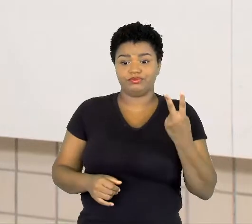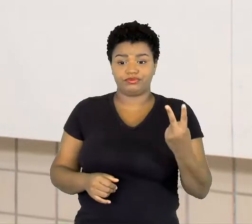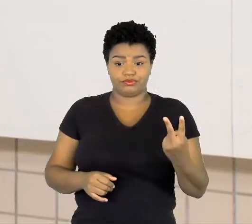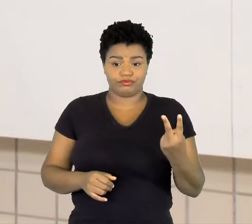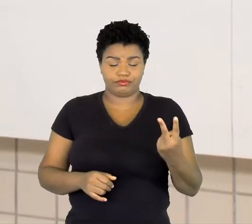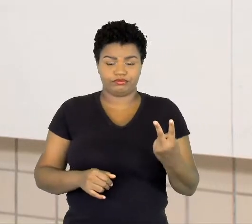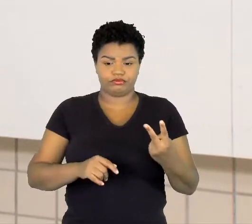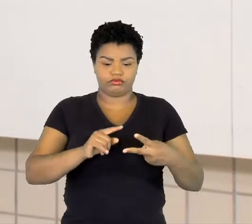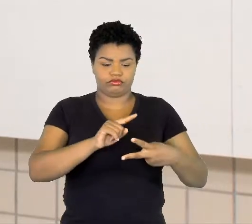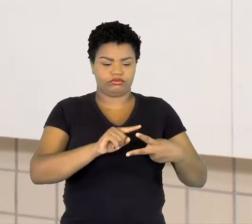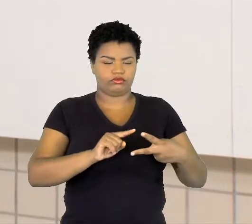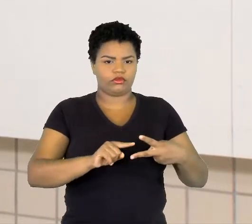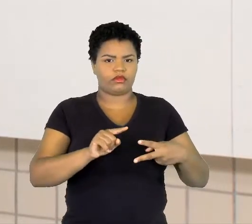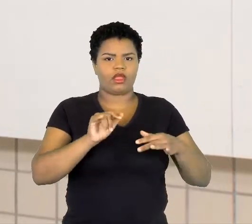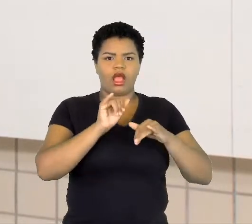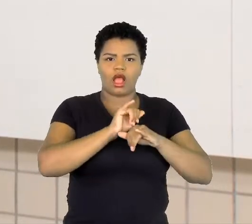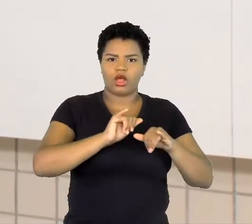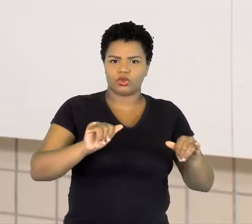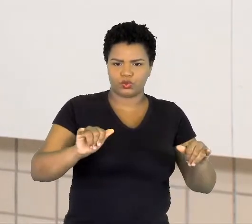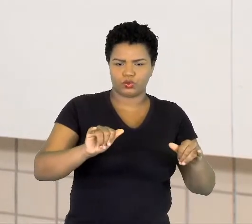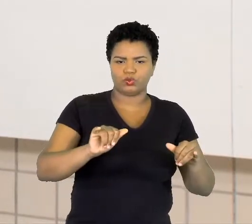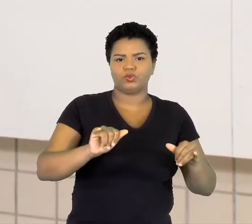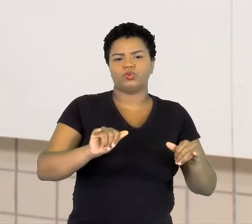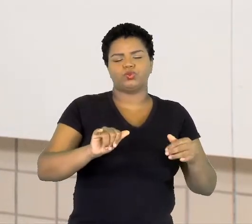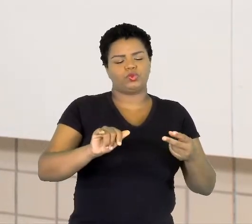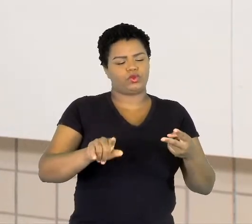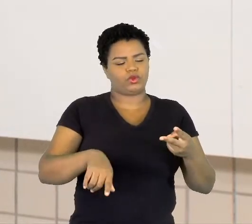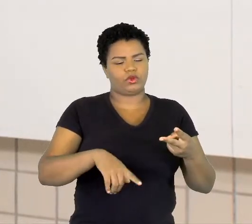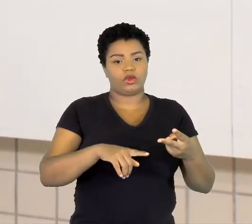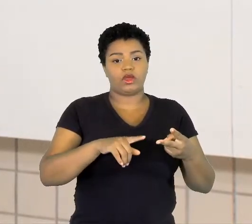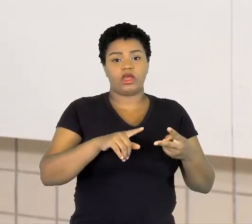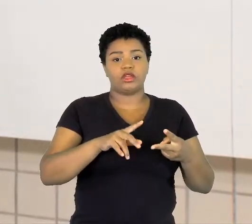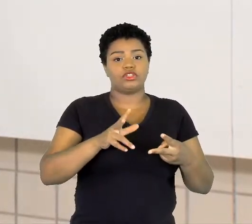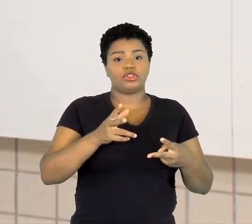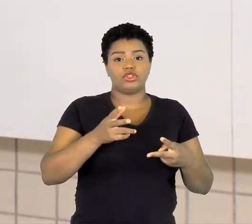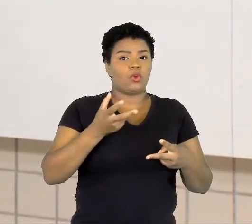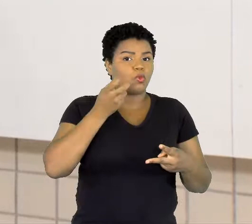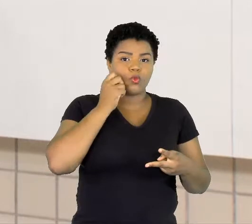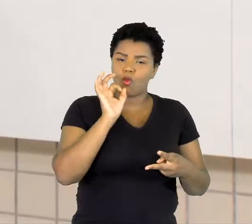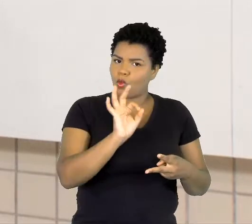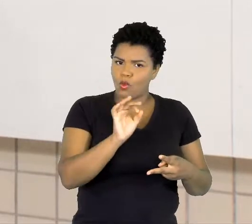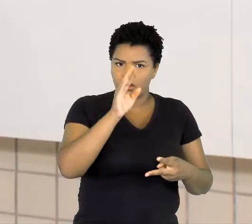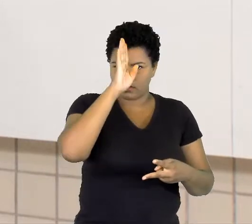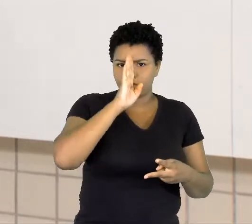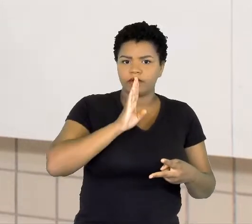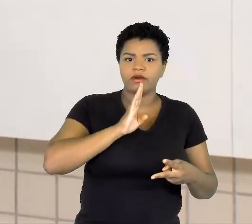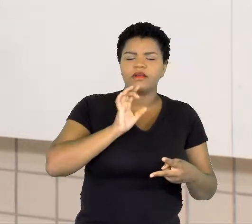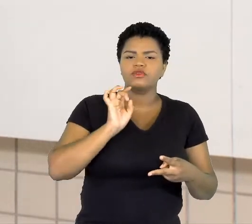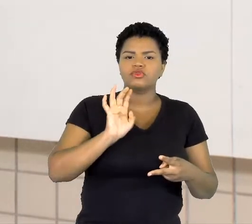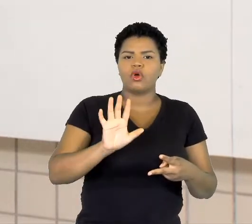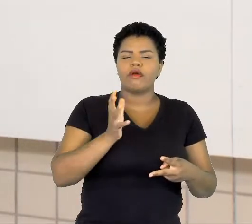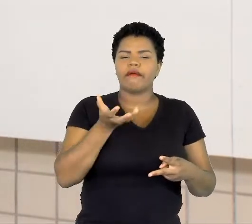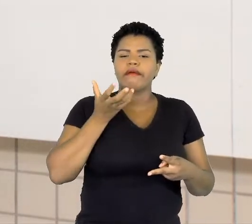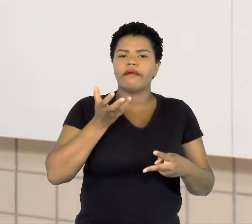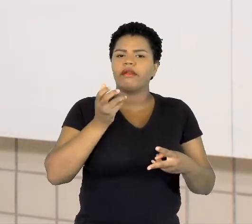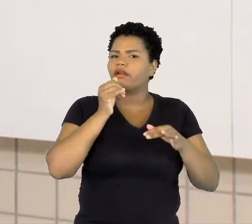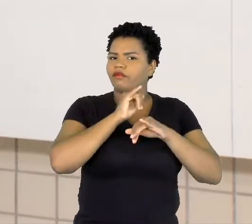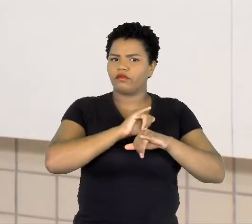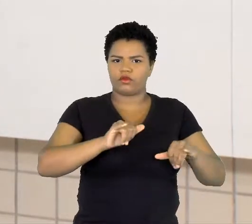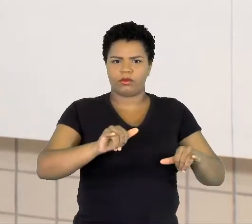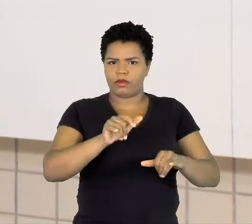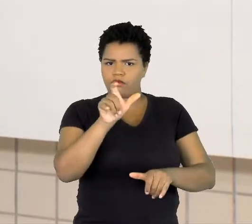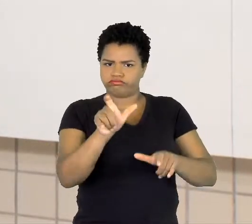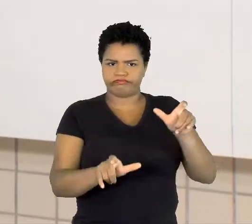anúncio publicitário e ela tem como sem fins lucrativos, só no intuito de informar ao cidadão,